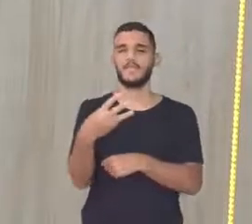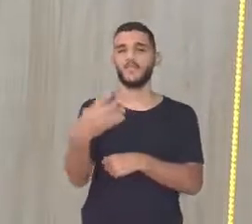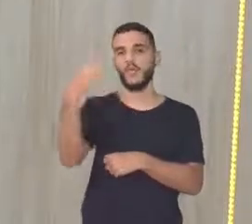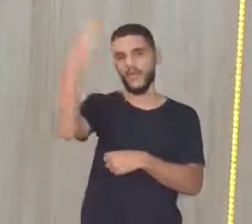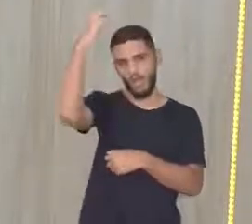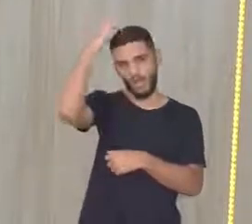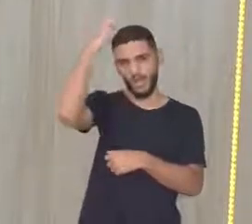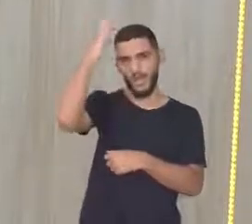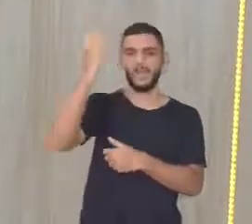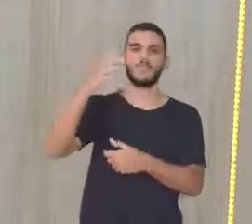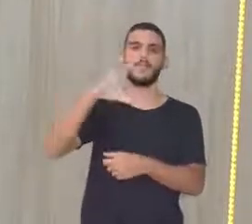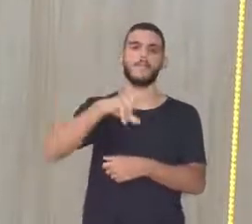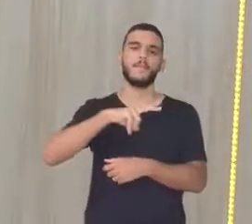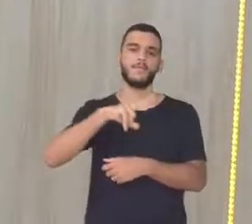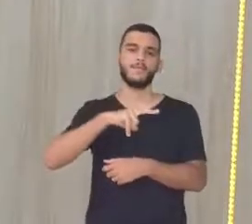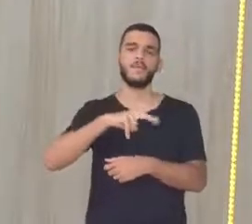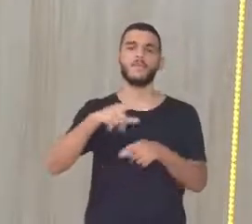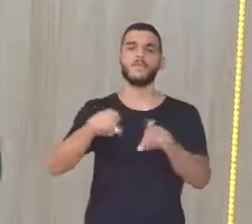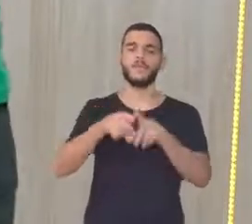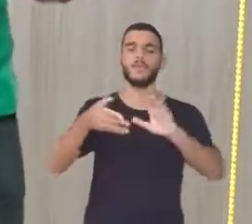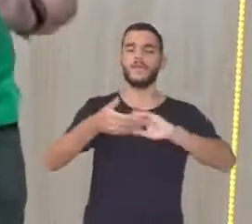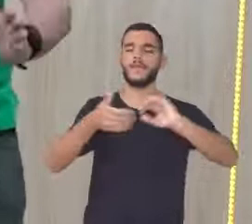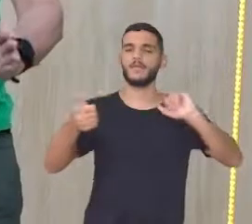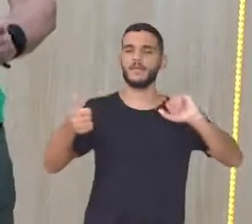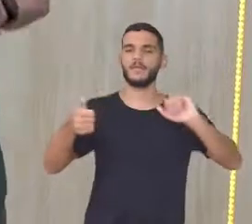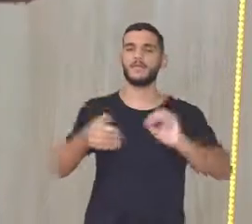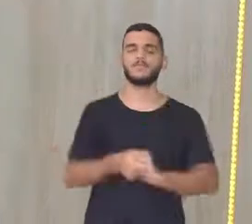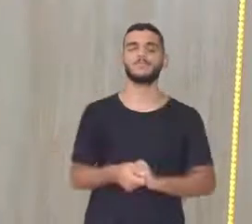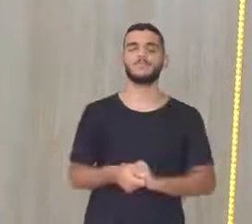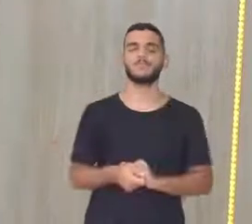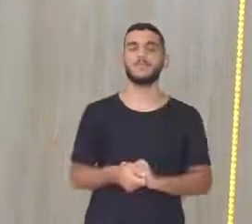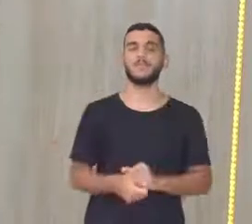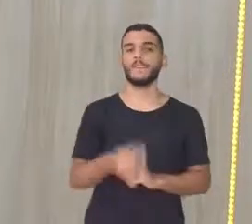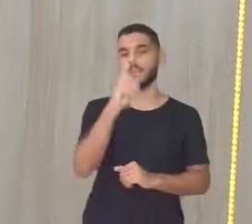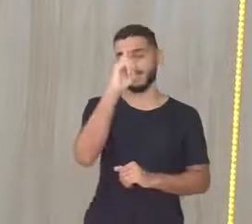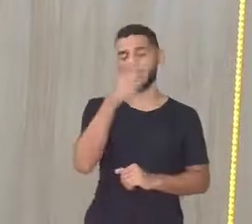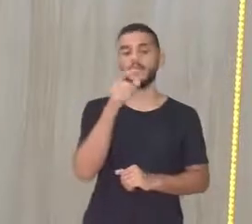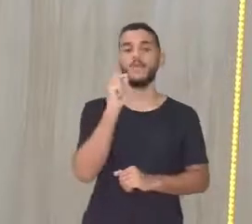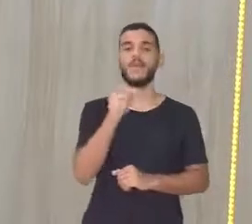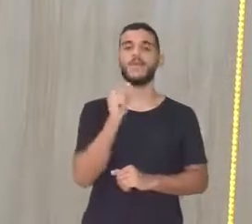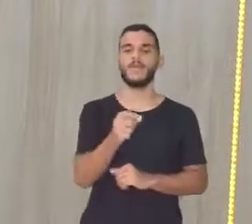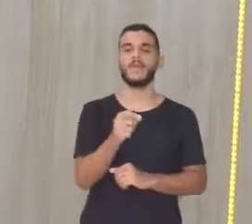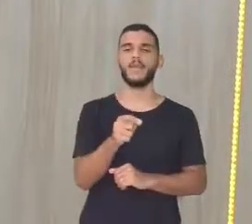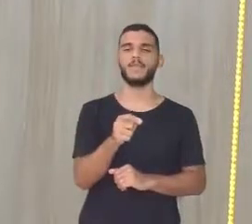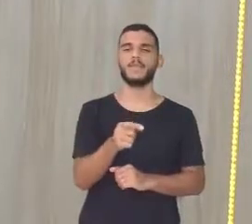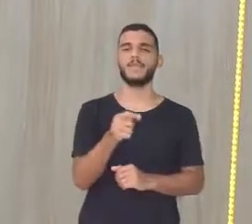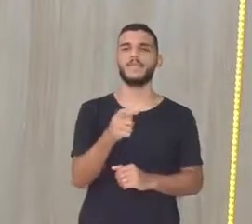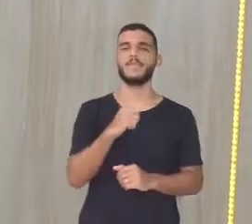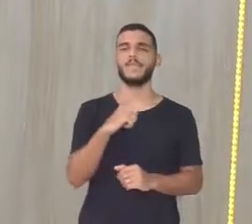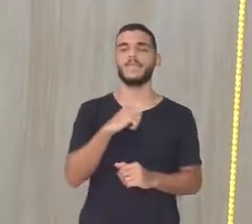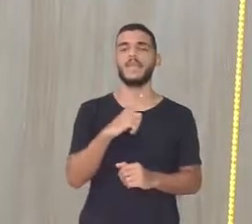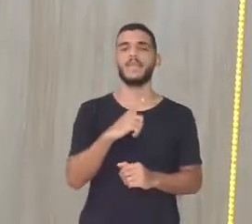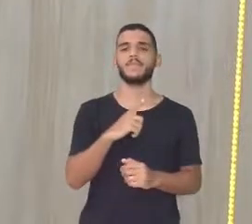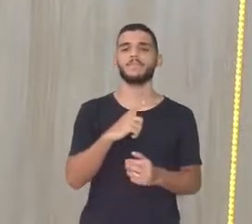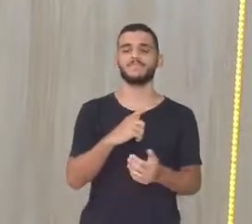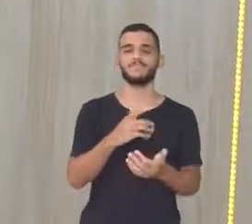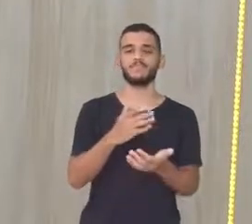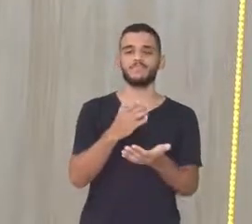Resolvem fazer um acordo E dividir as terras achadas Por Cristóvão Colombo Num documento chamado Bula